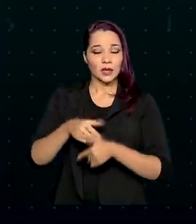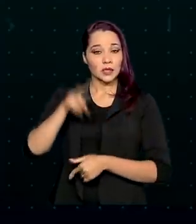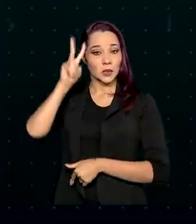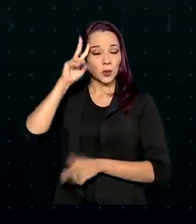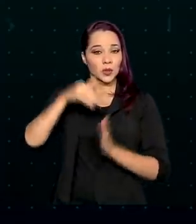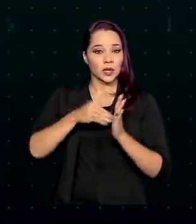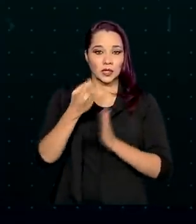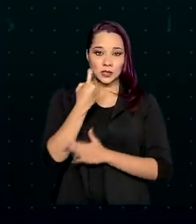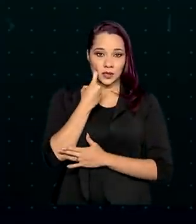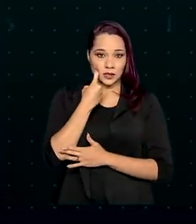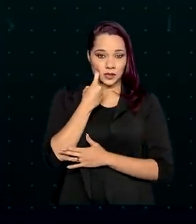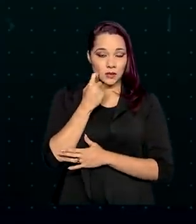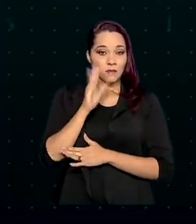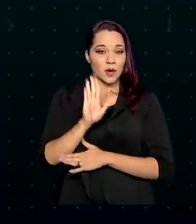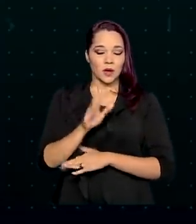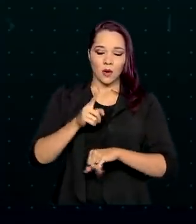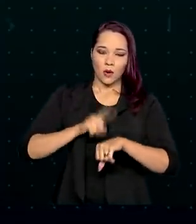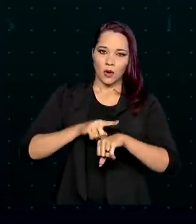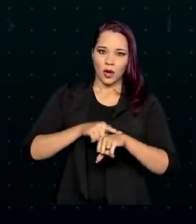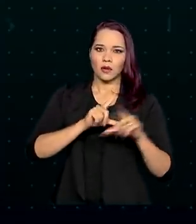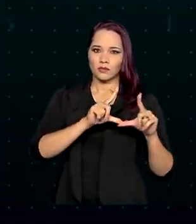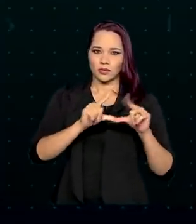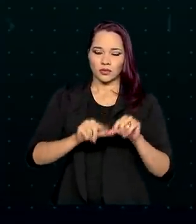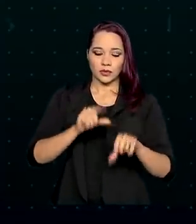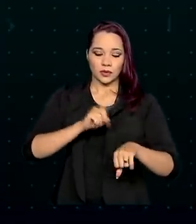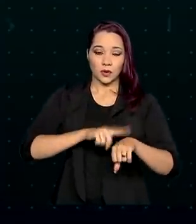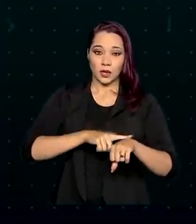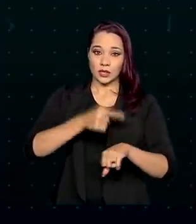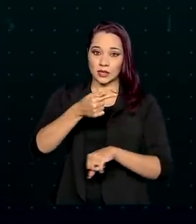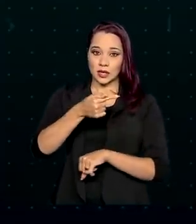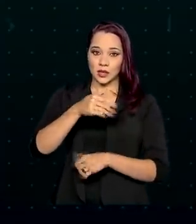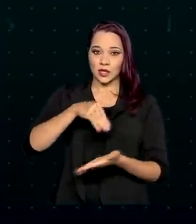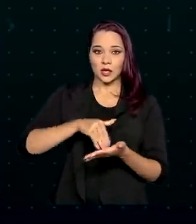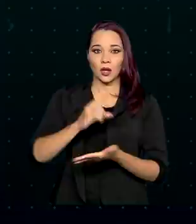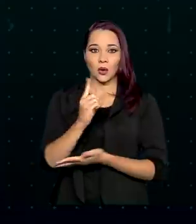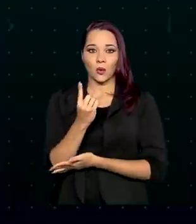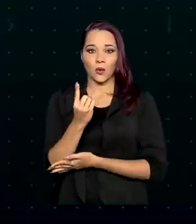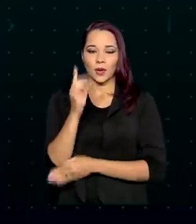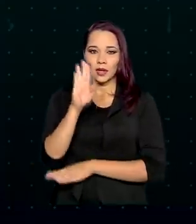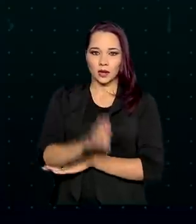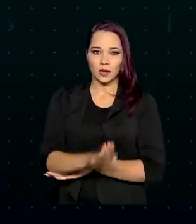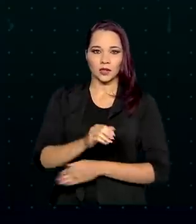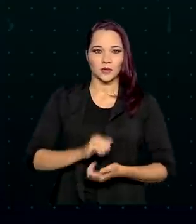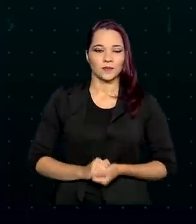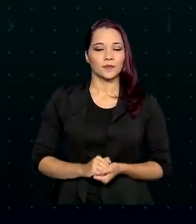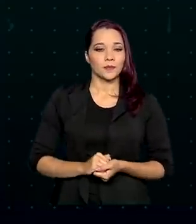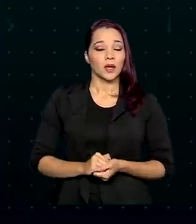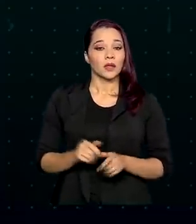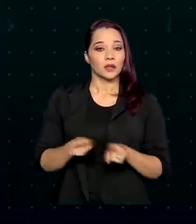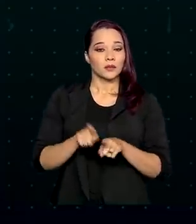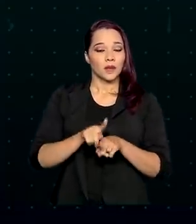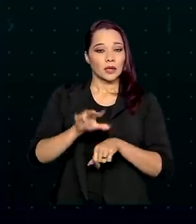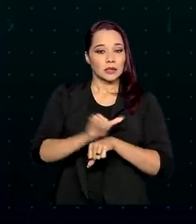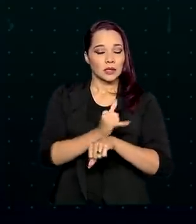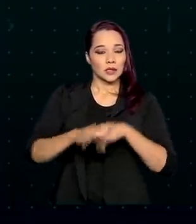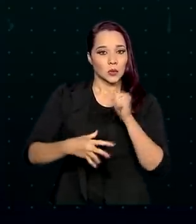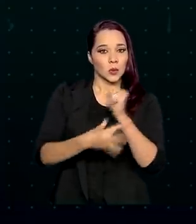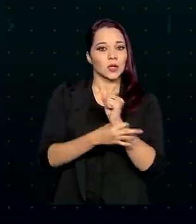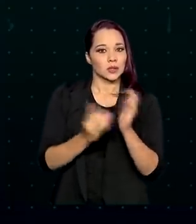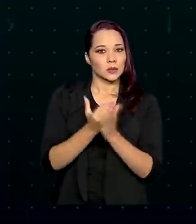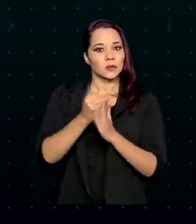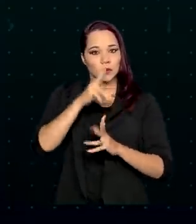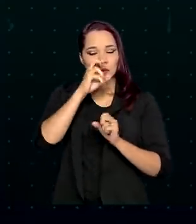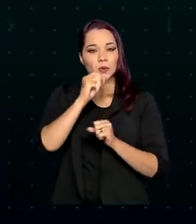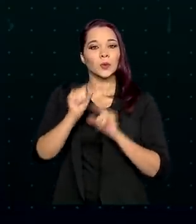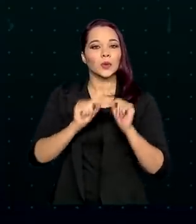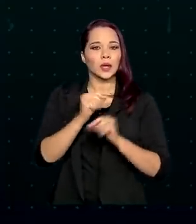sexta-feira, mas com horário reduzido das 7h às 1h da tarde. E as medidas de segurança foram reforçadas, com a